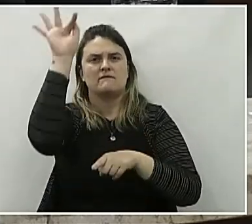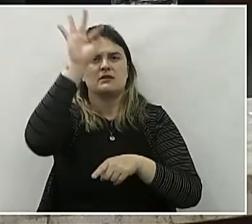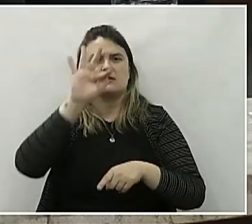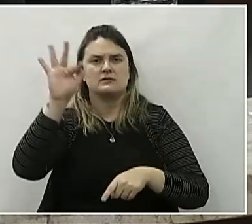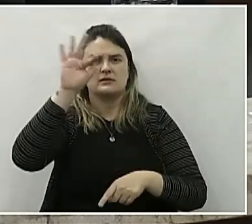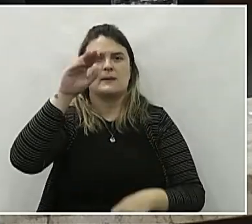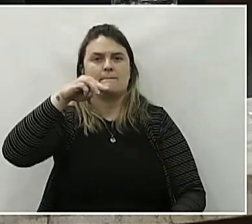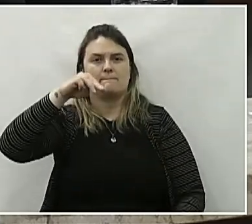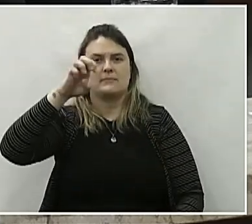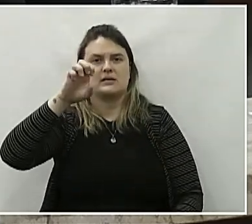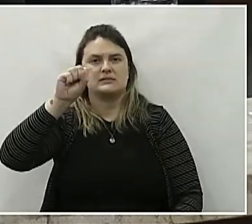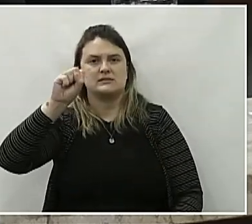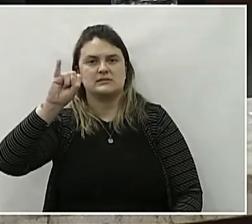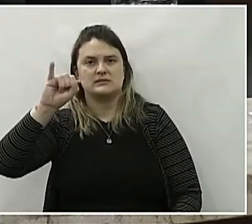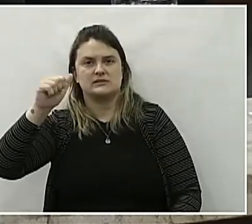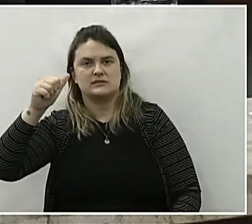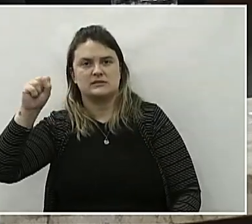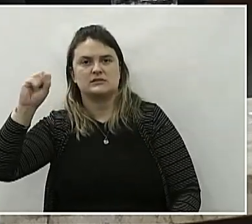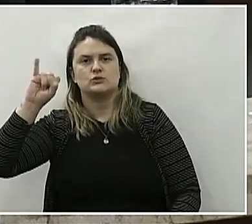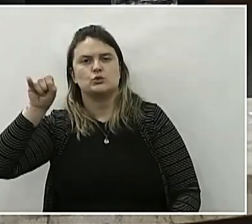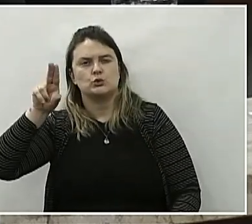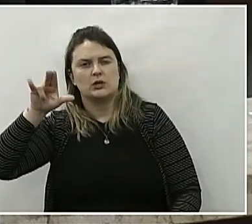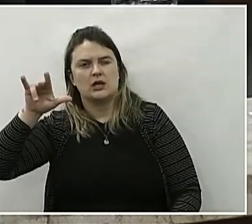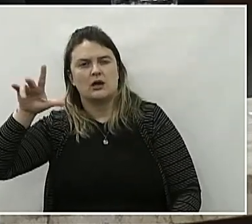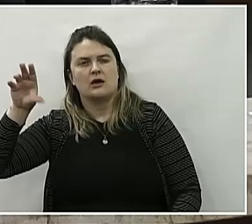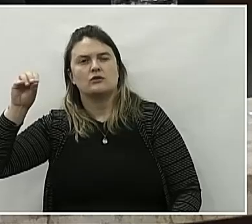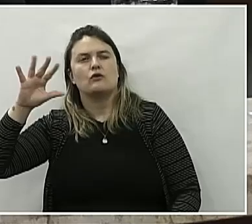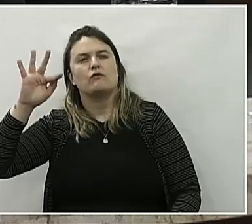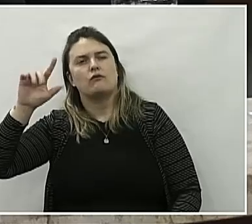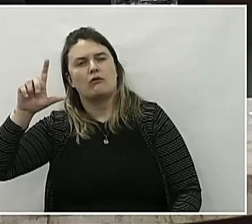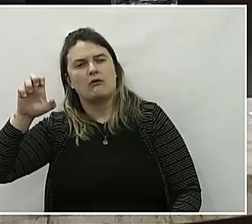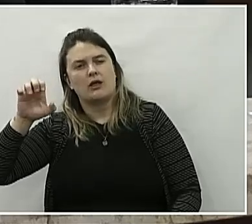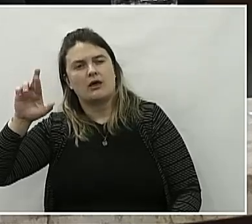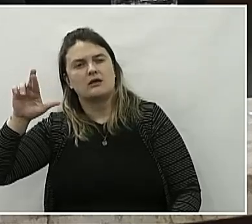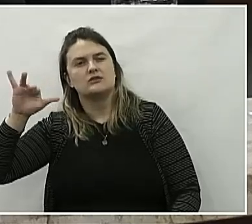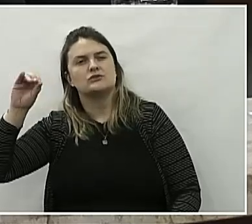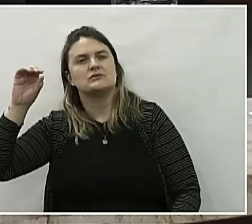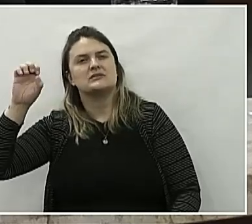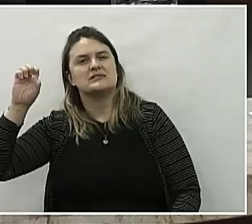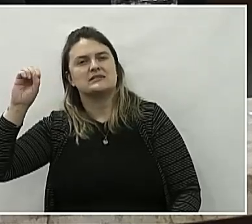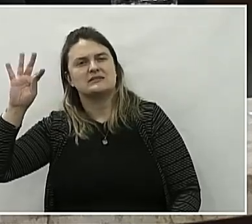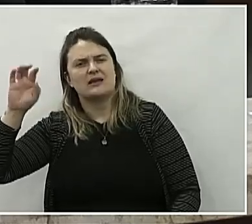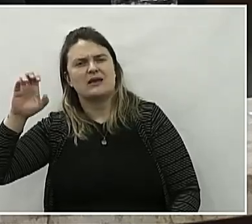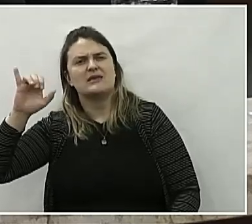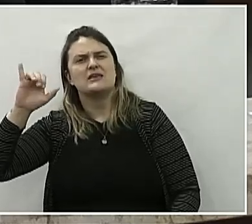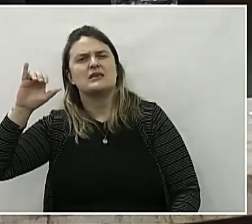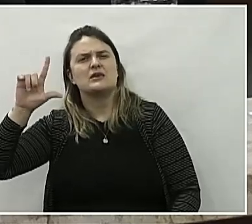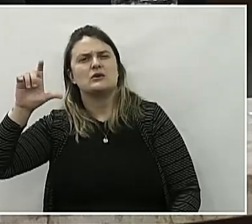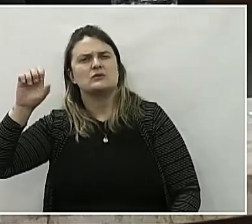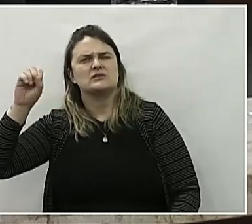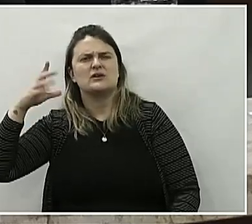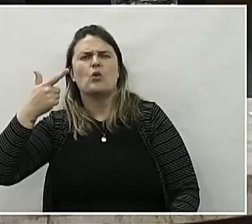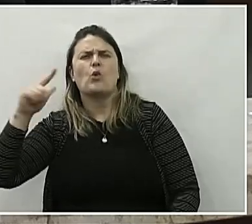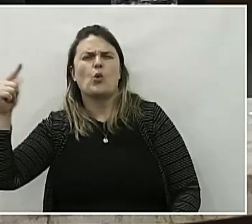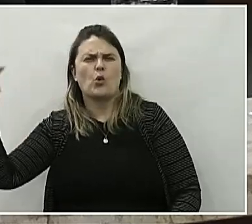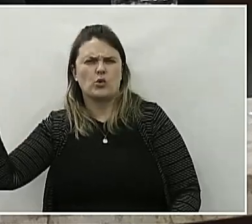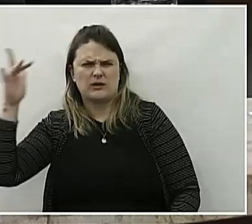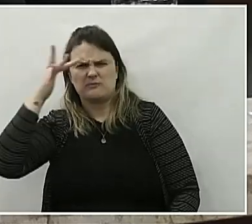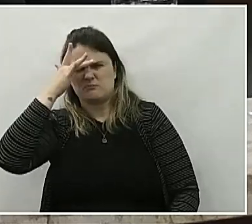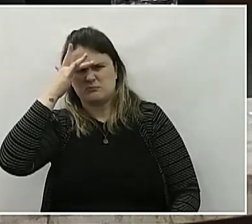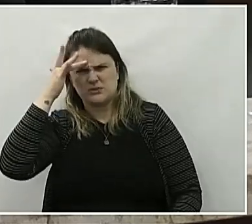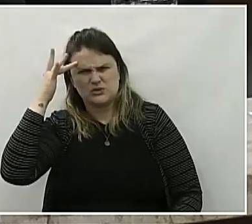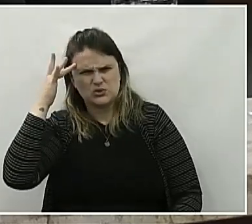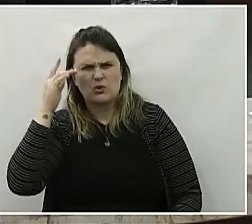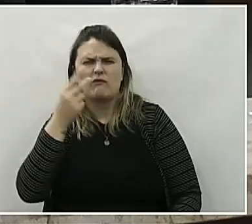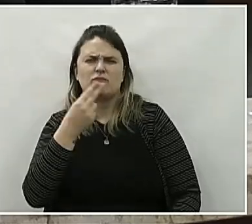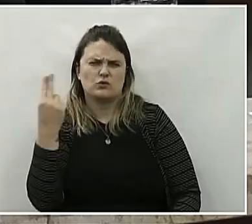o seu Messias, o Juliano, a Roseli, o seu Florencio, a Esté, a Ilze, o Marcão Eletricista, o Razeira,